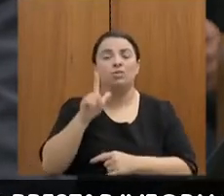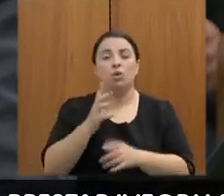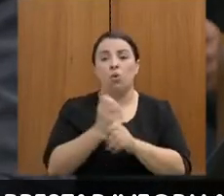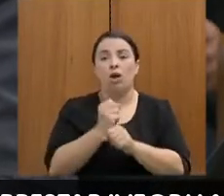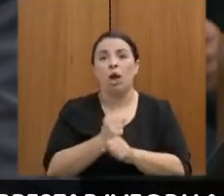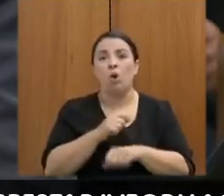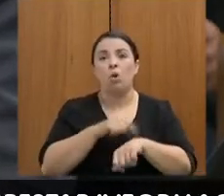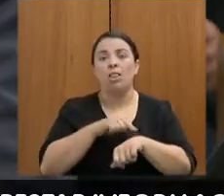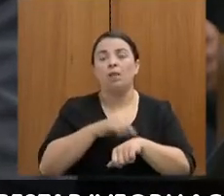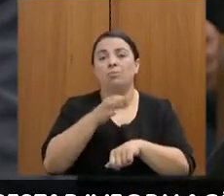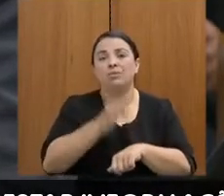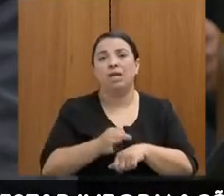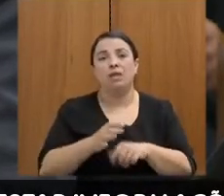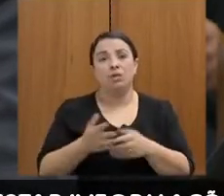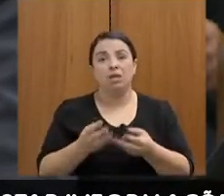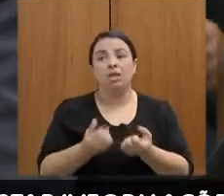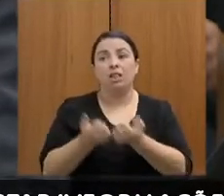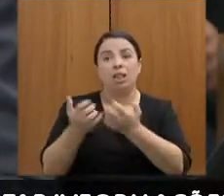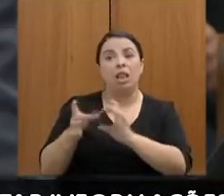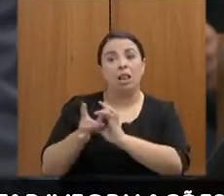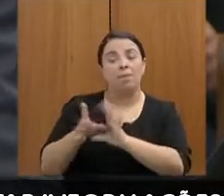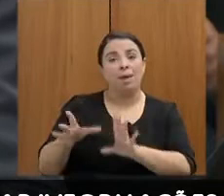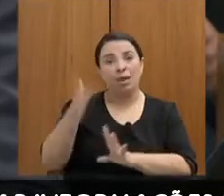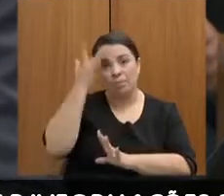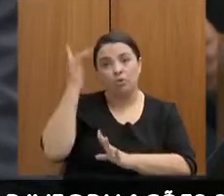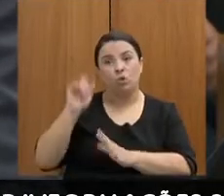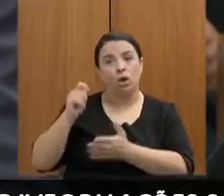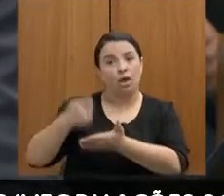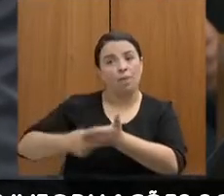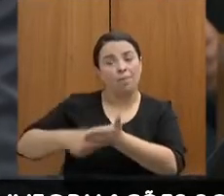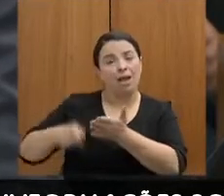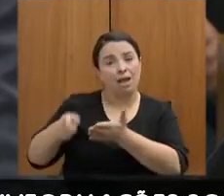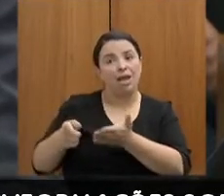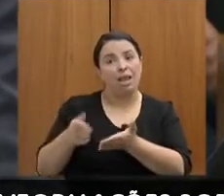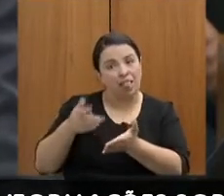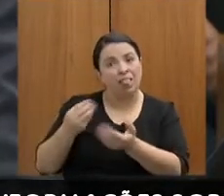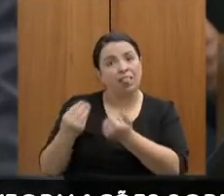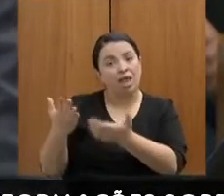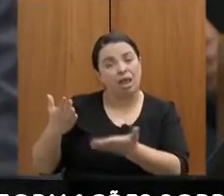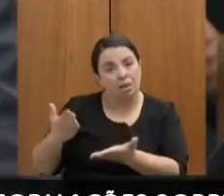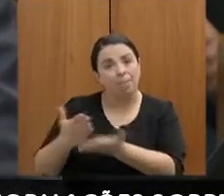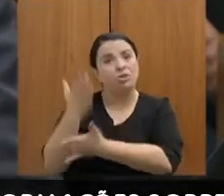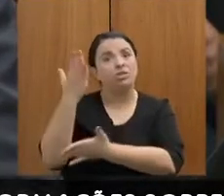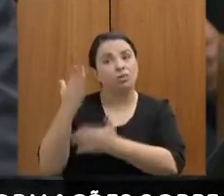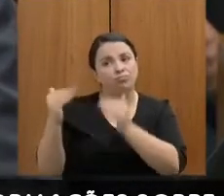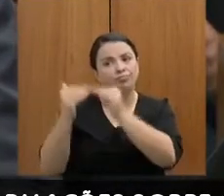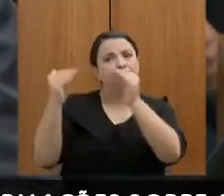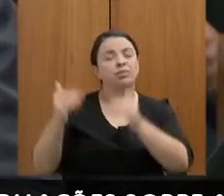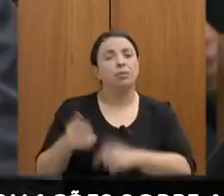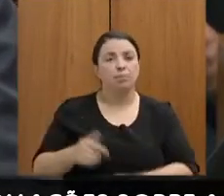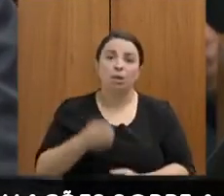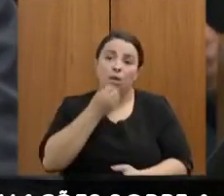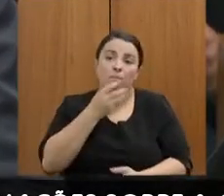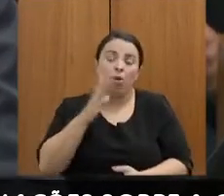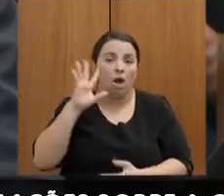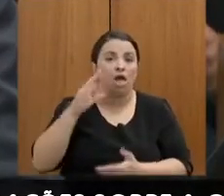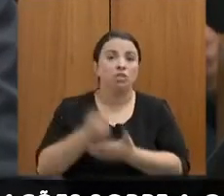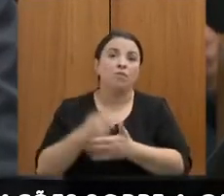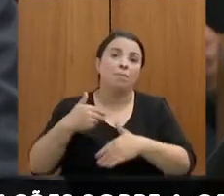tempo que libere o contribuinte e dê a aprovação tácita, que aí também é até bom que já resolve melhor.